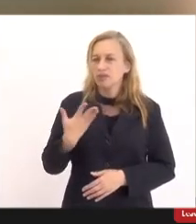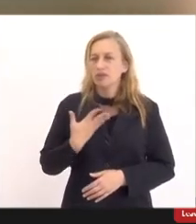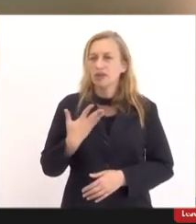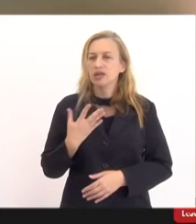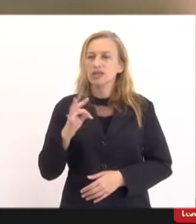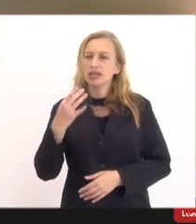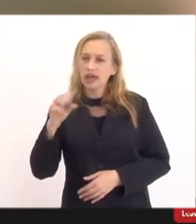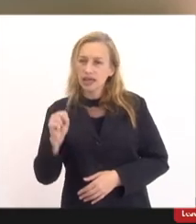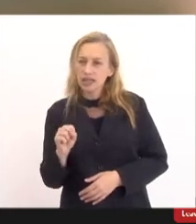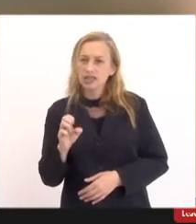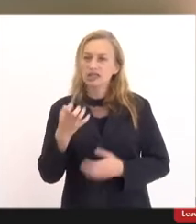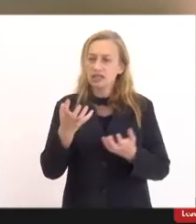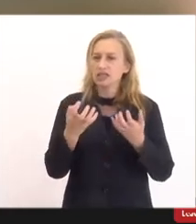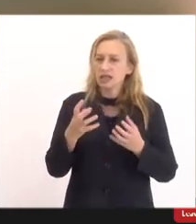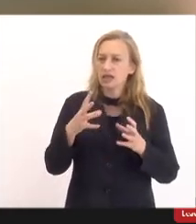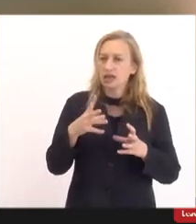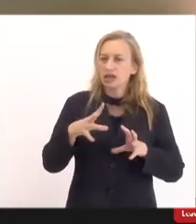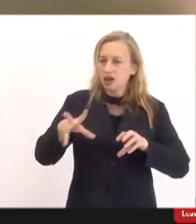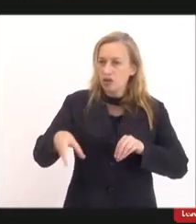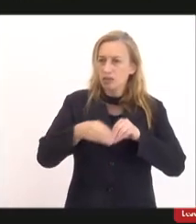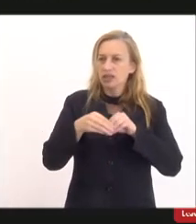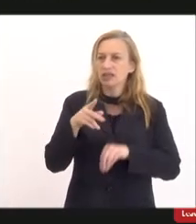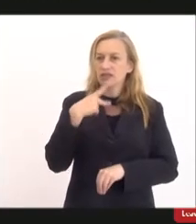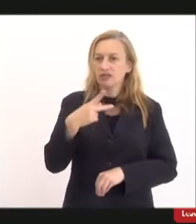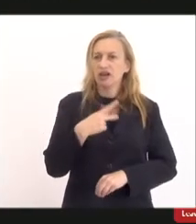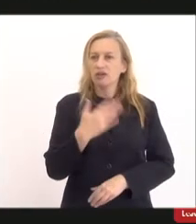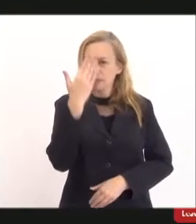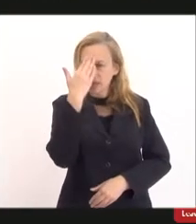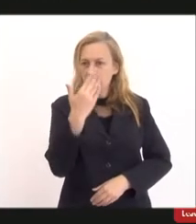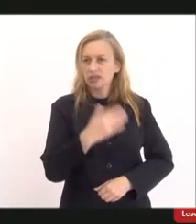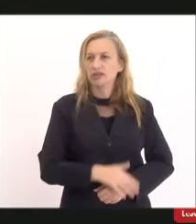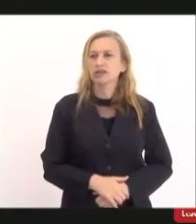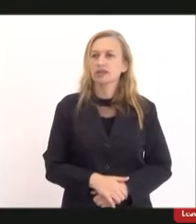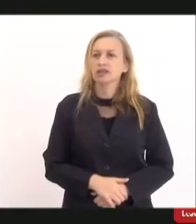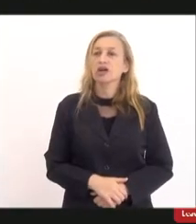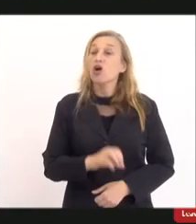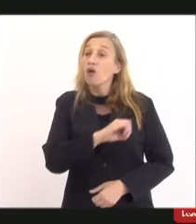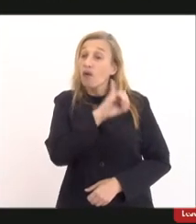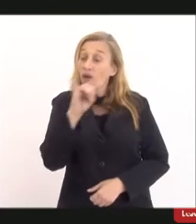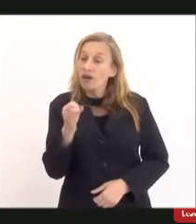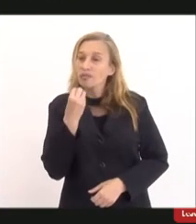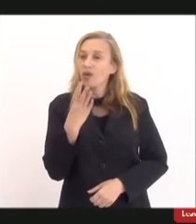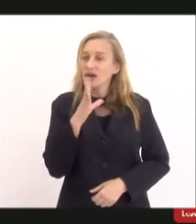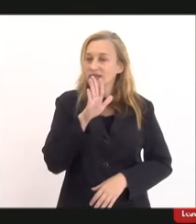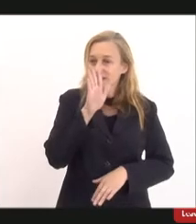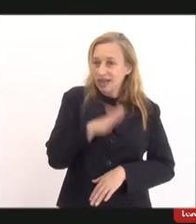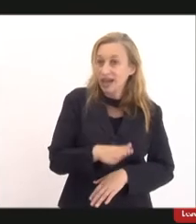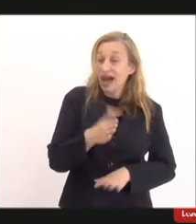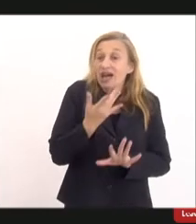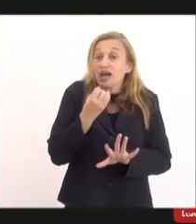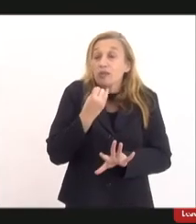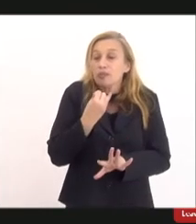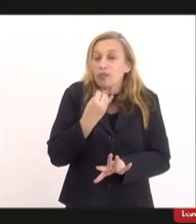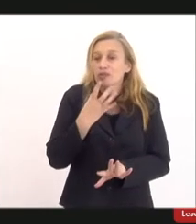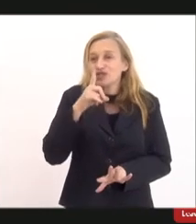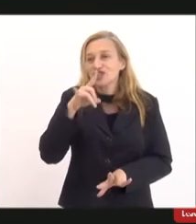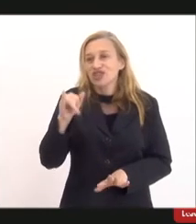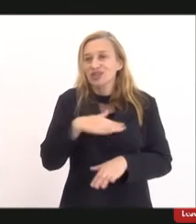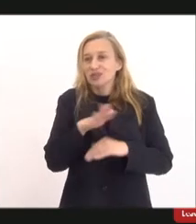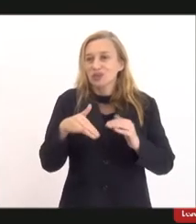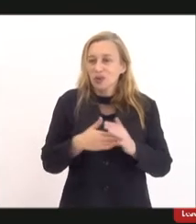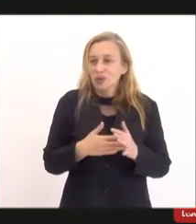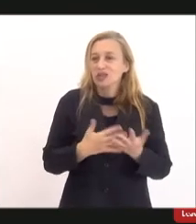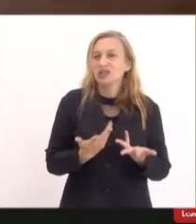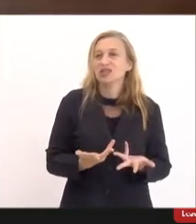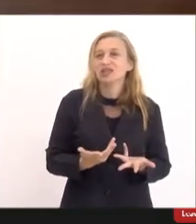Guerreiro se quiser fazer algum complemento Obrigada Olá boa tarde bom dia bom dia a todos agradeço